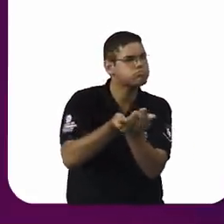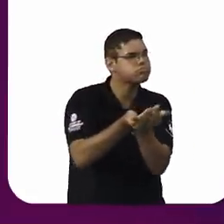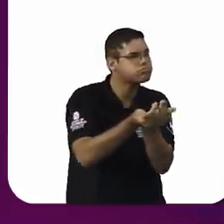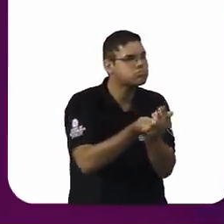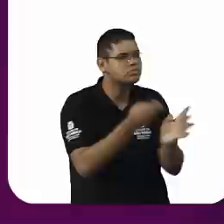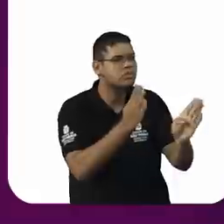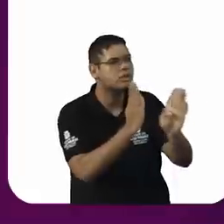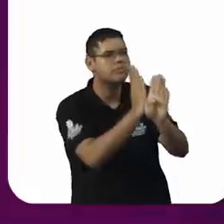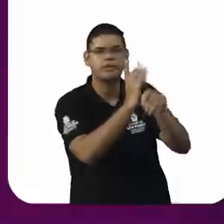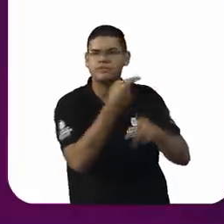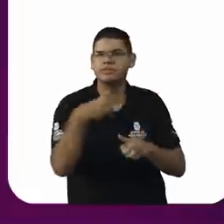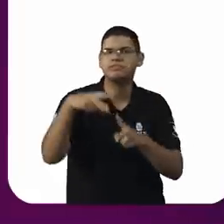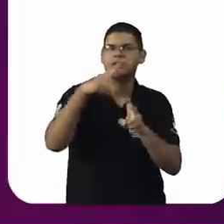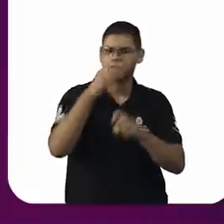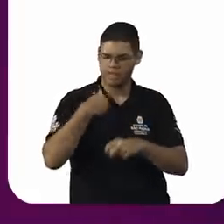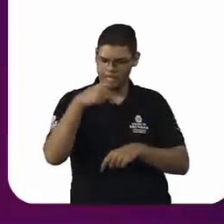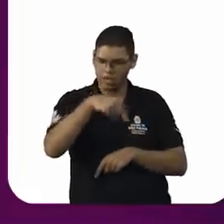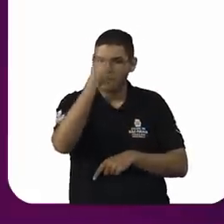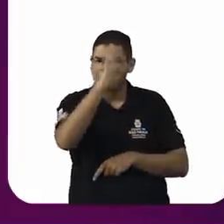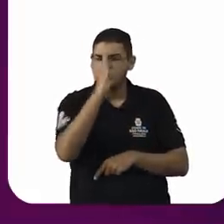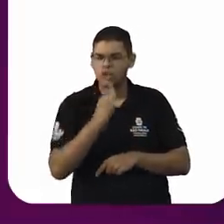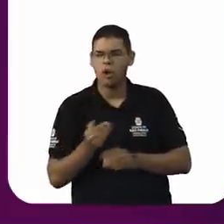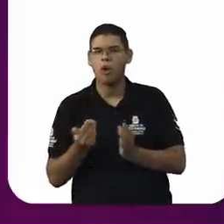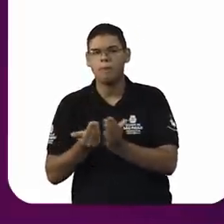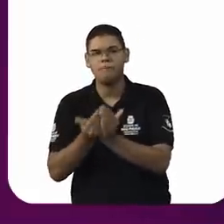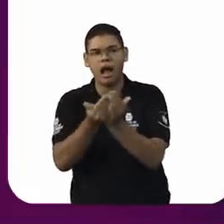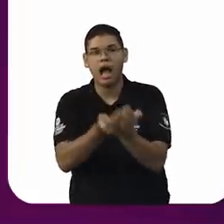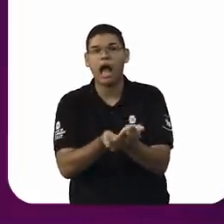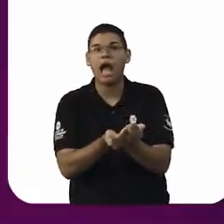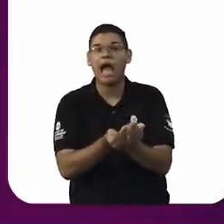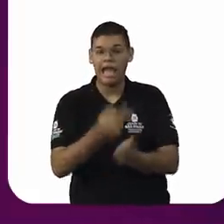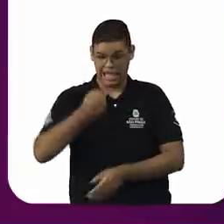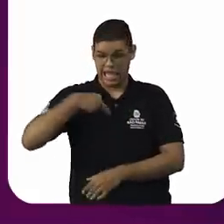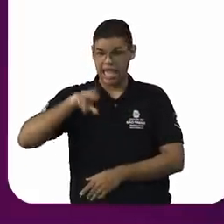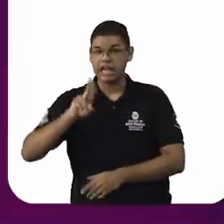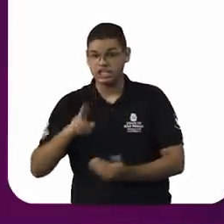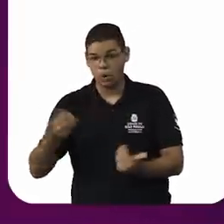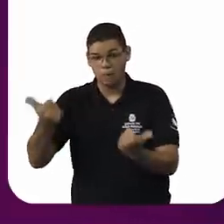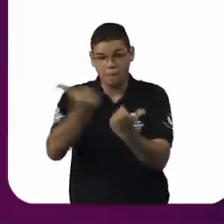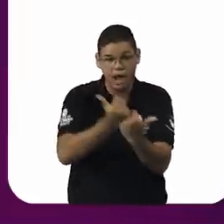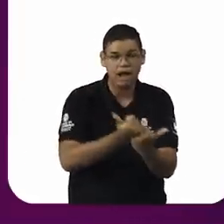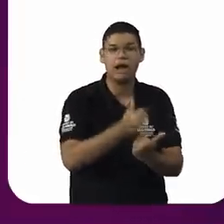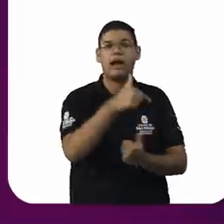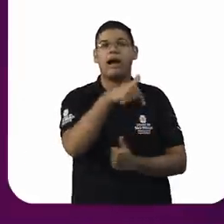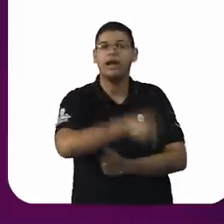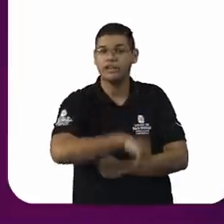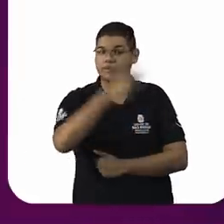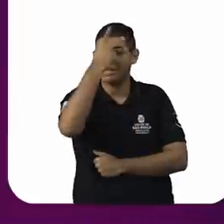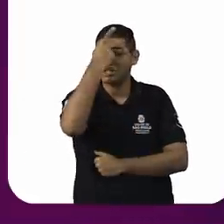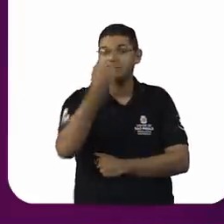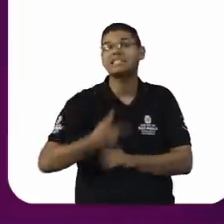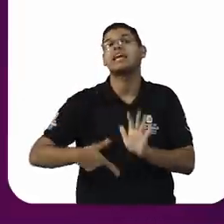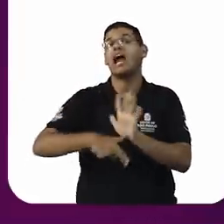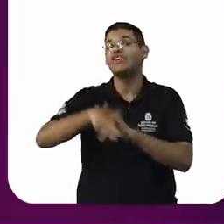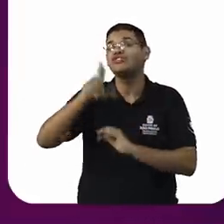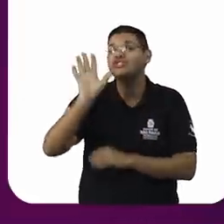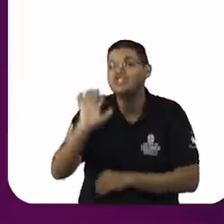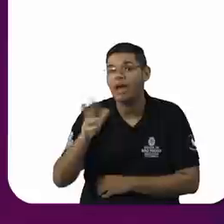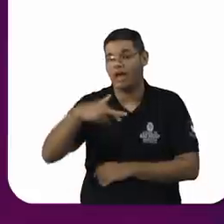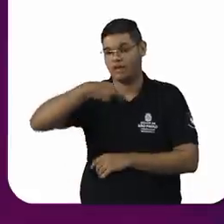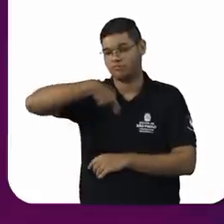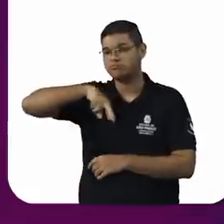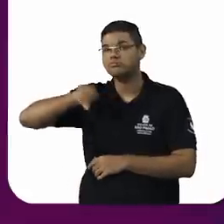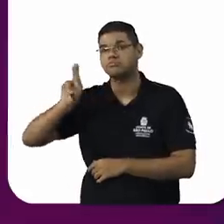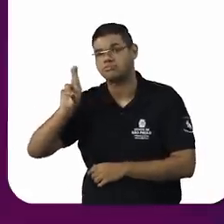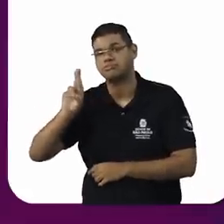país foi invadido e foi imposta a religião europeia sobre as crenças dos nativos. Até com